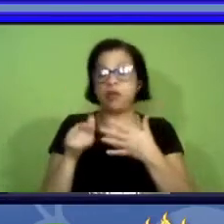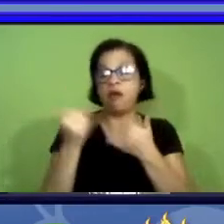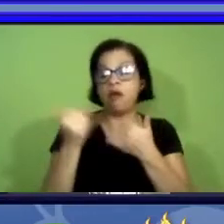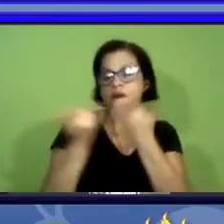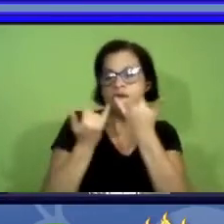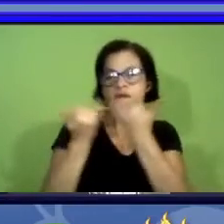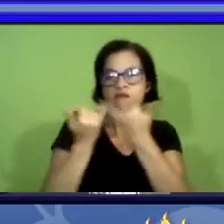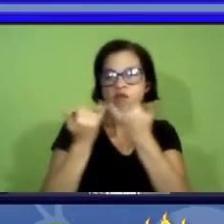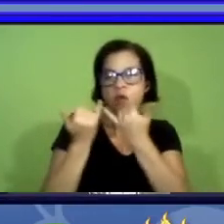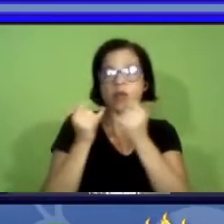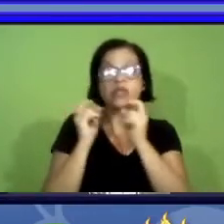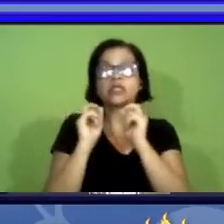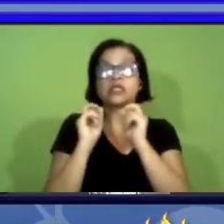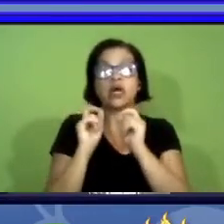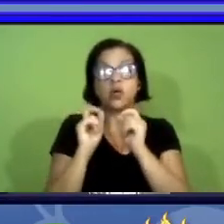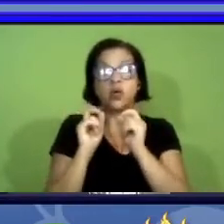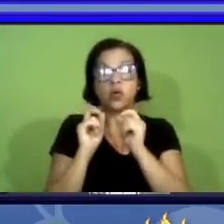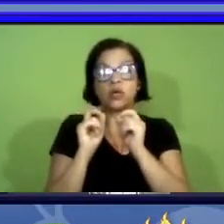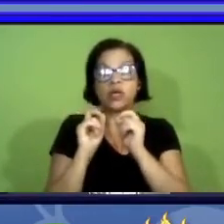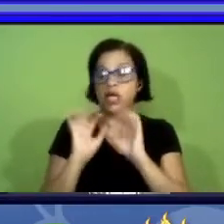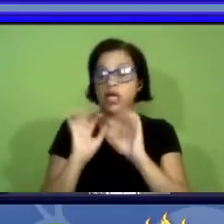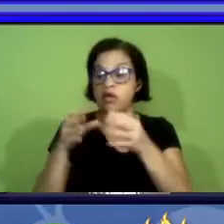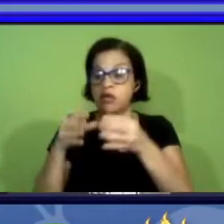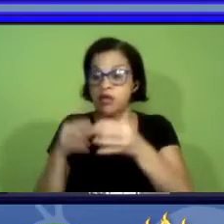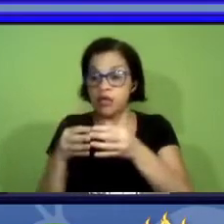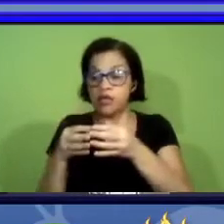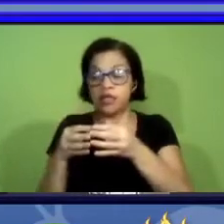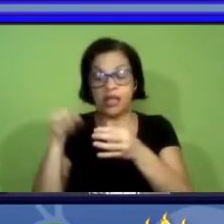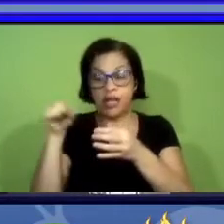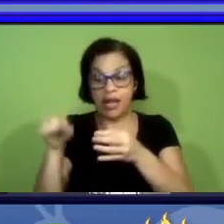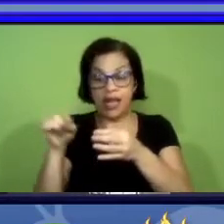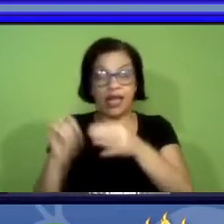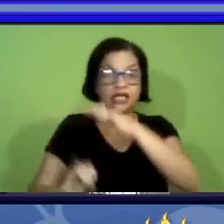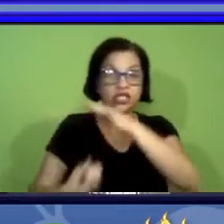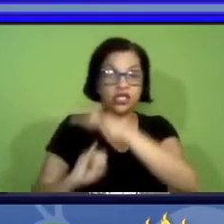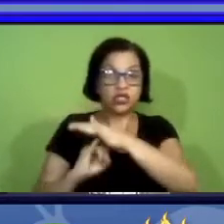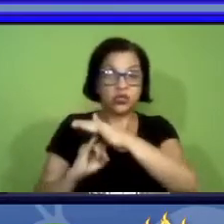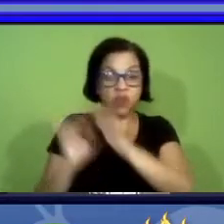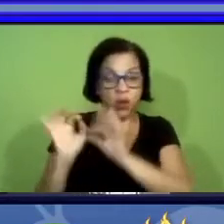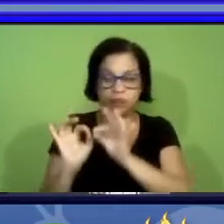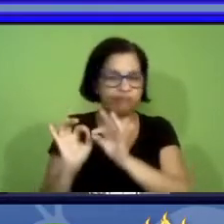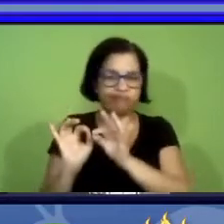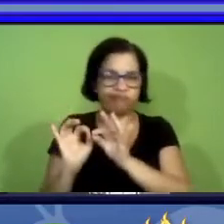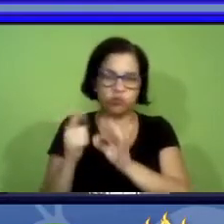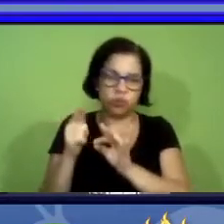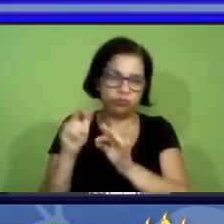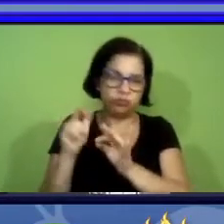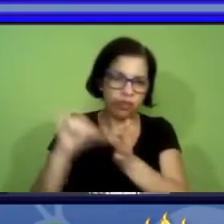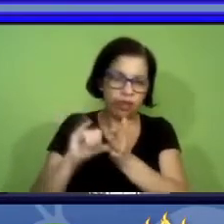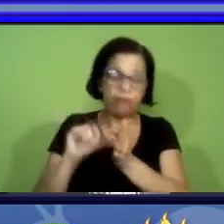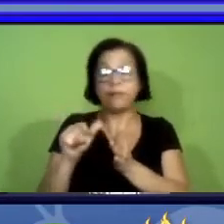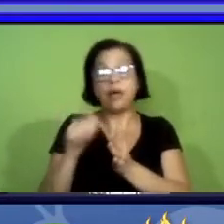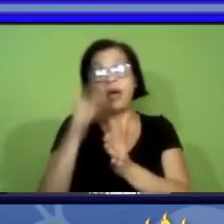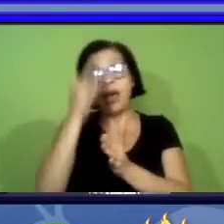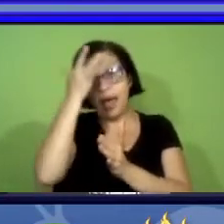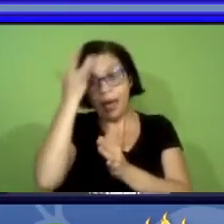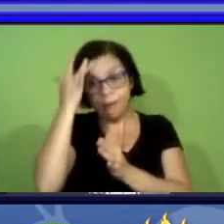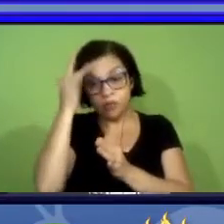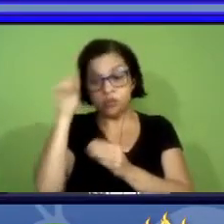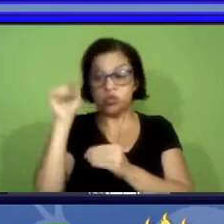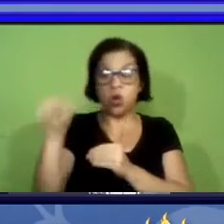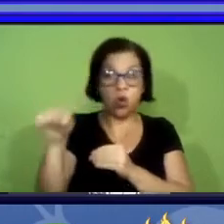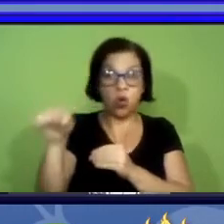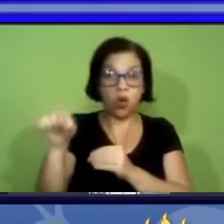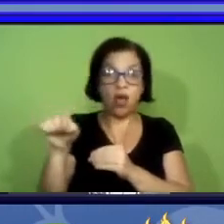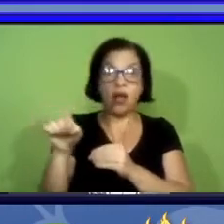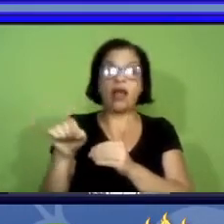geralmente não está organizada na instituição sede então a pessoa deixa um